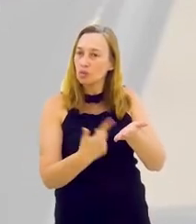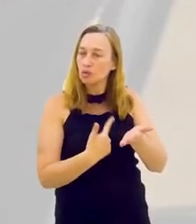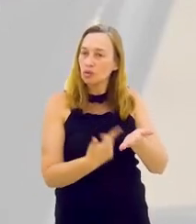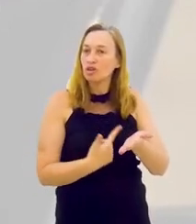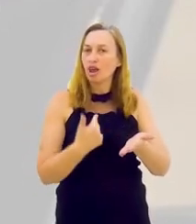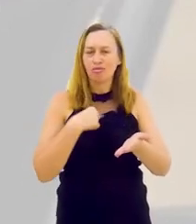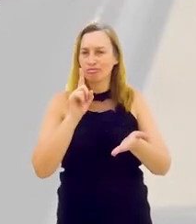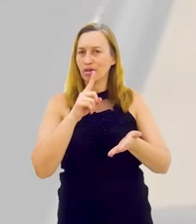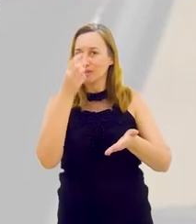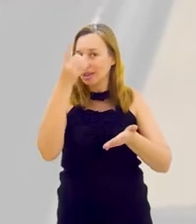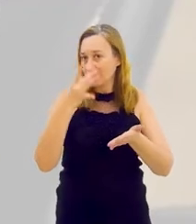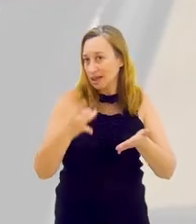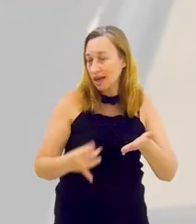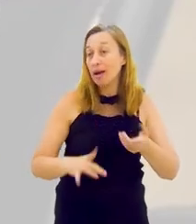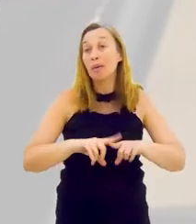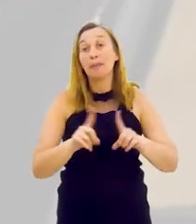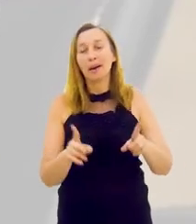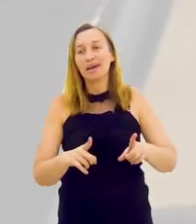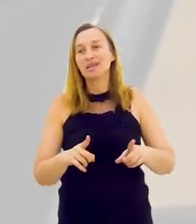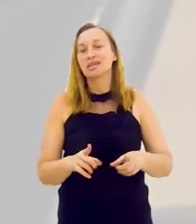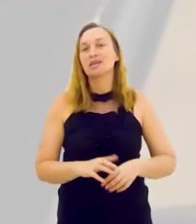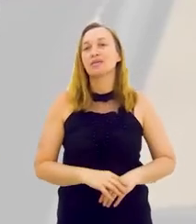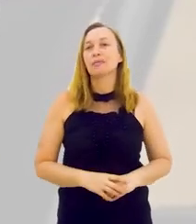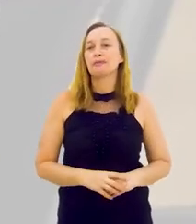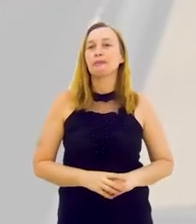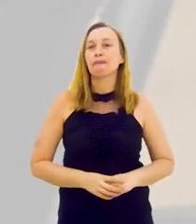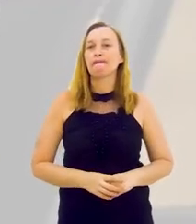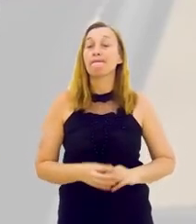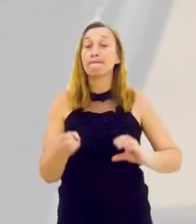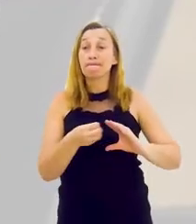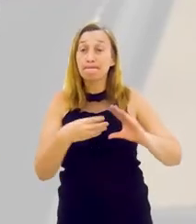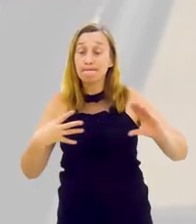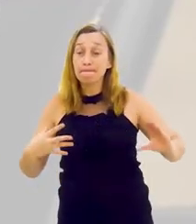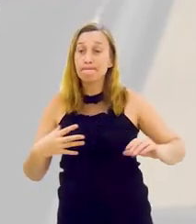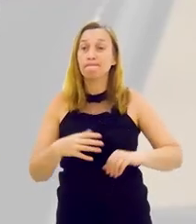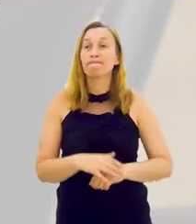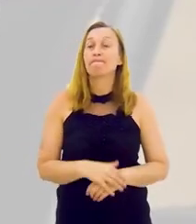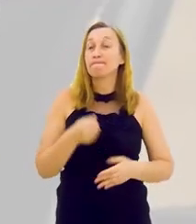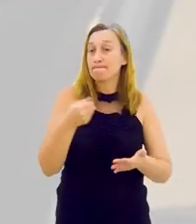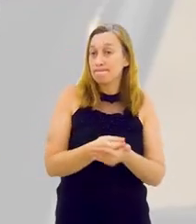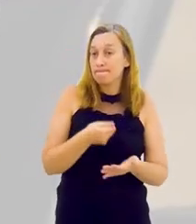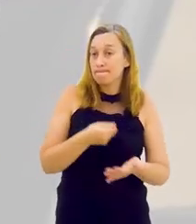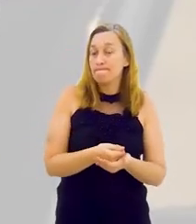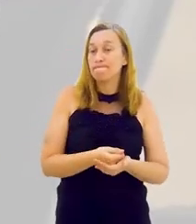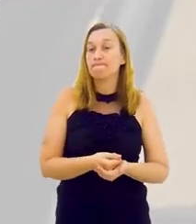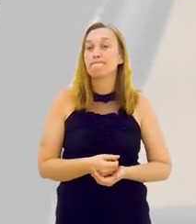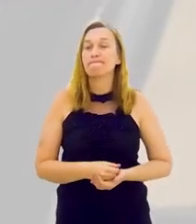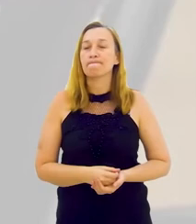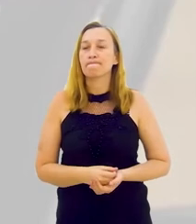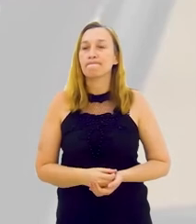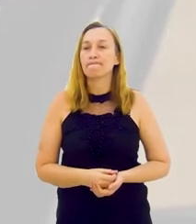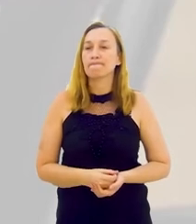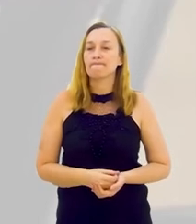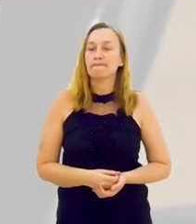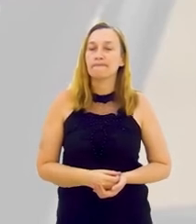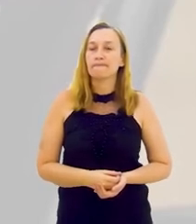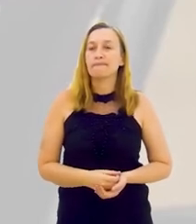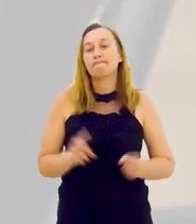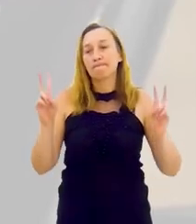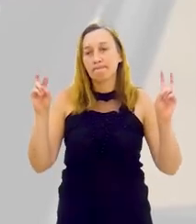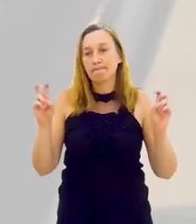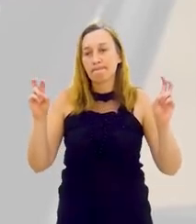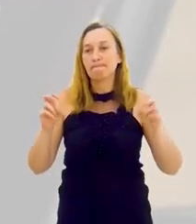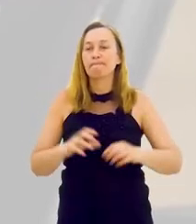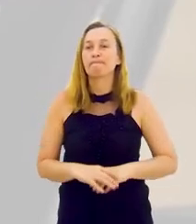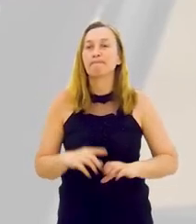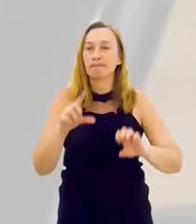livro, aí não vou detalhar aqui em cima também de características exigidas para o